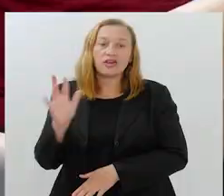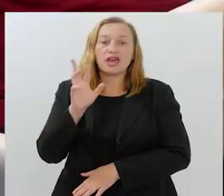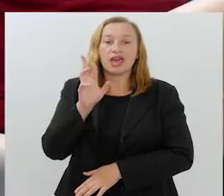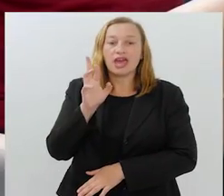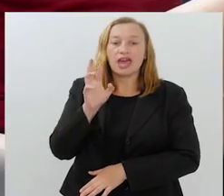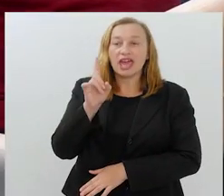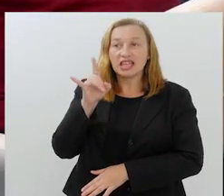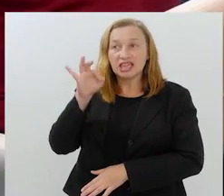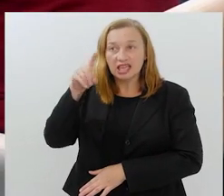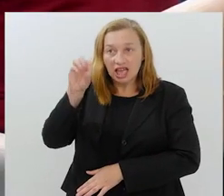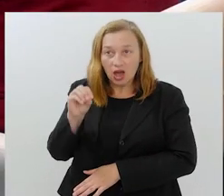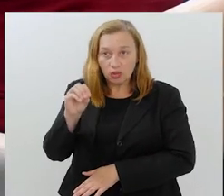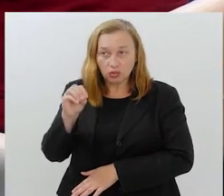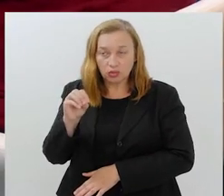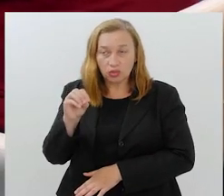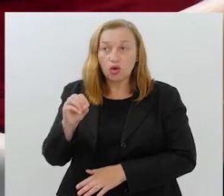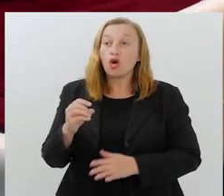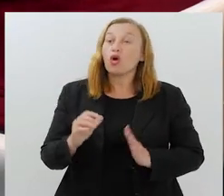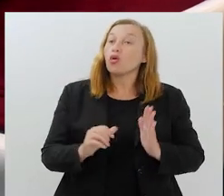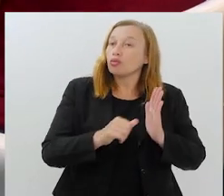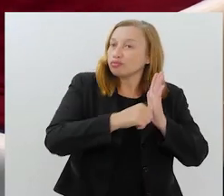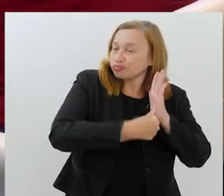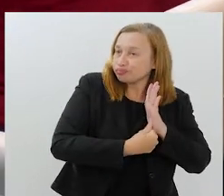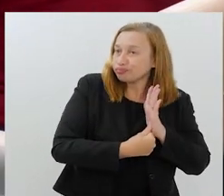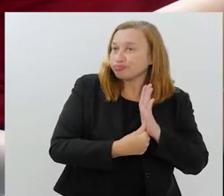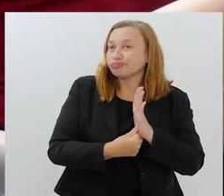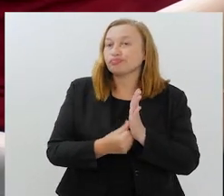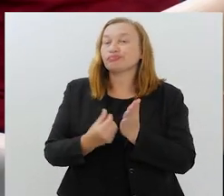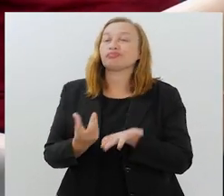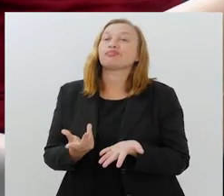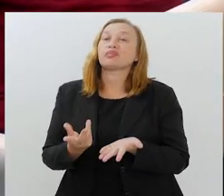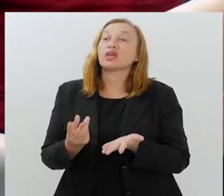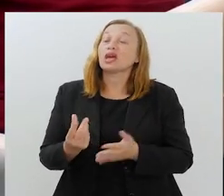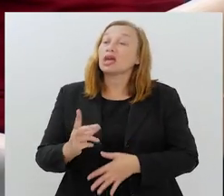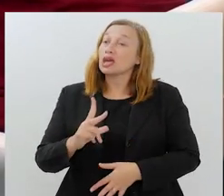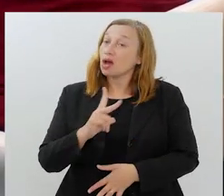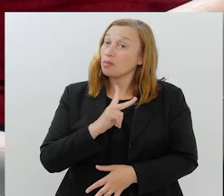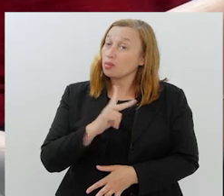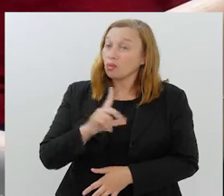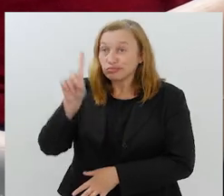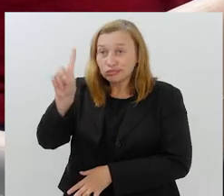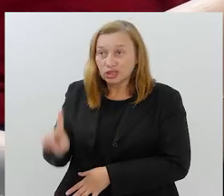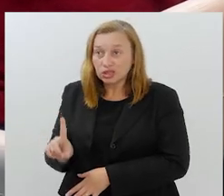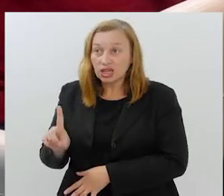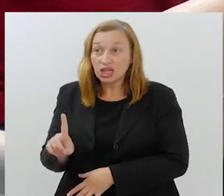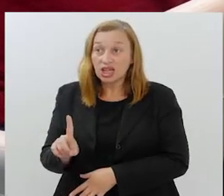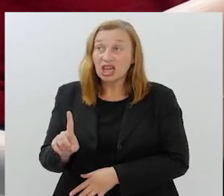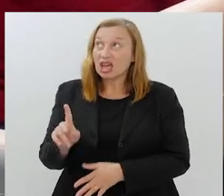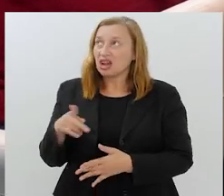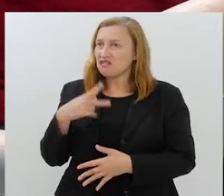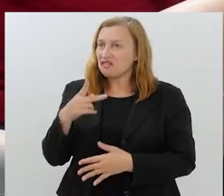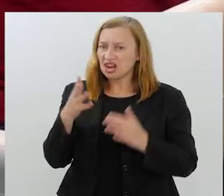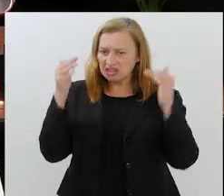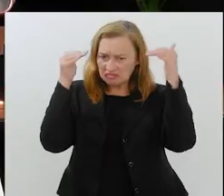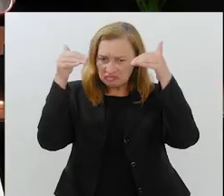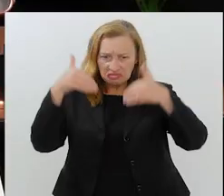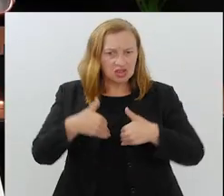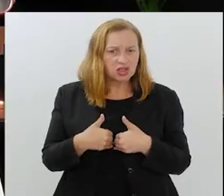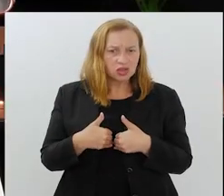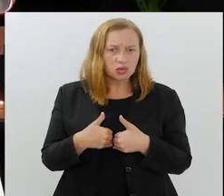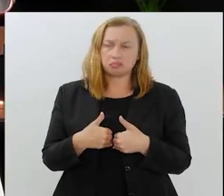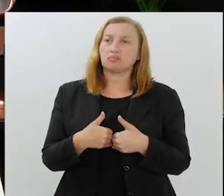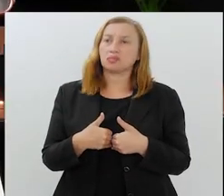e a própria diretoria da entidade. Quer dizer, ele está no campo minado. Ele é taxado como centralizador.